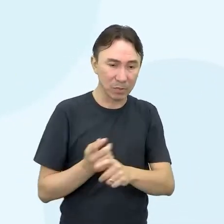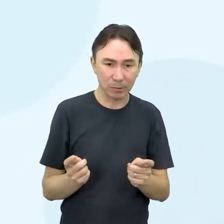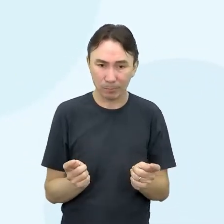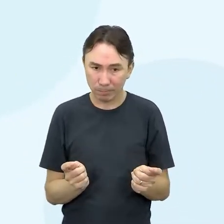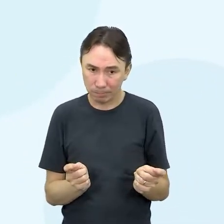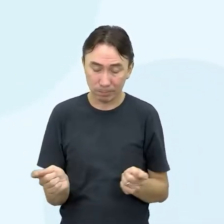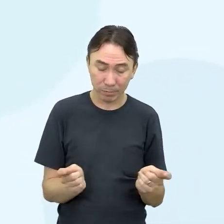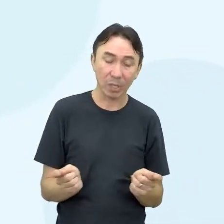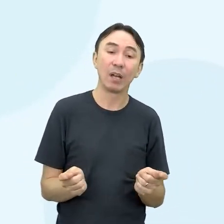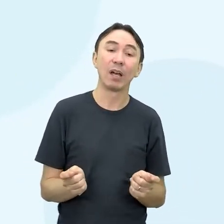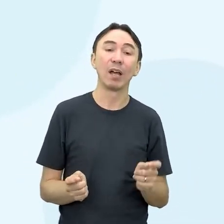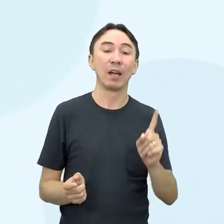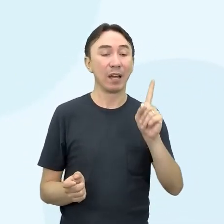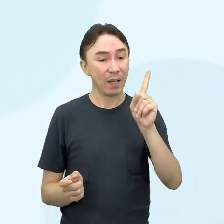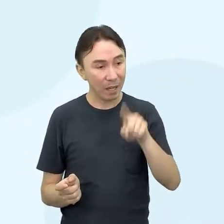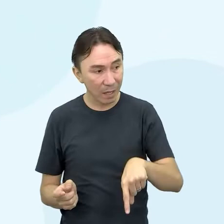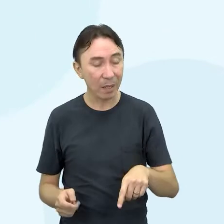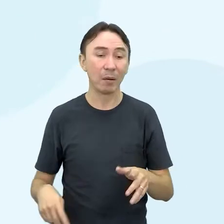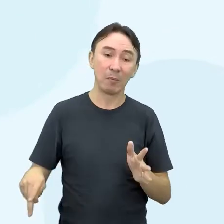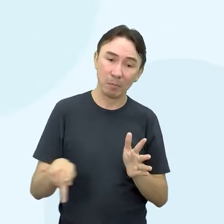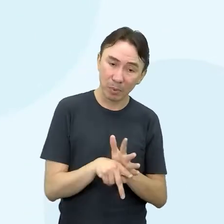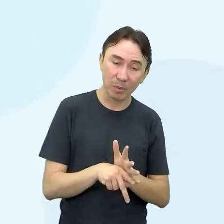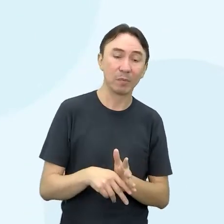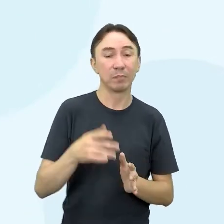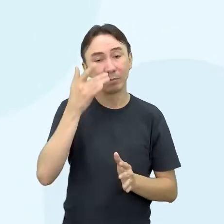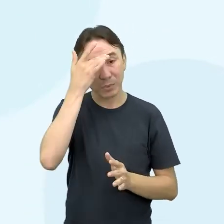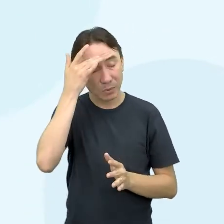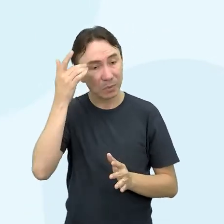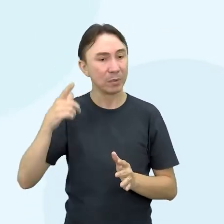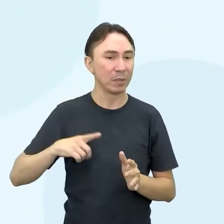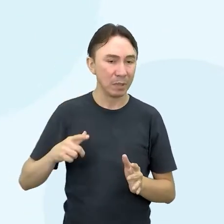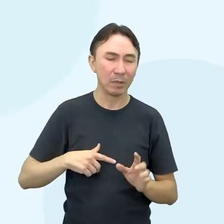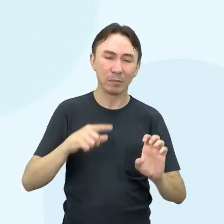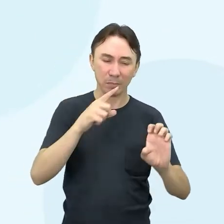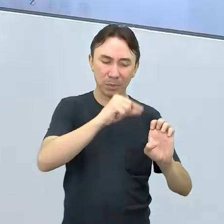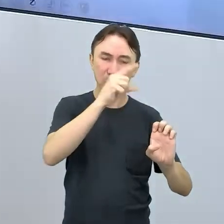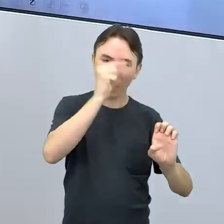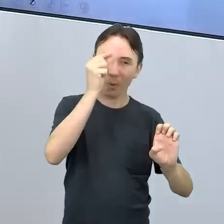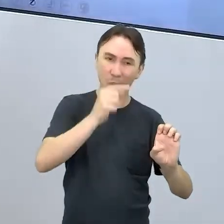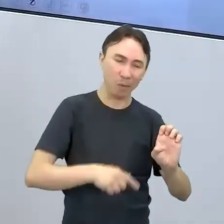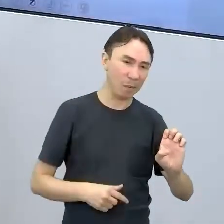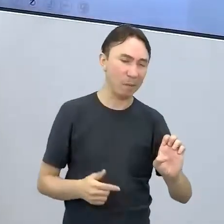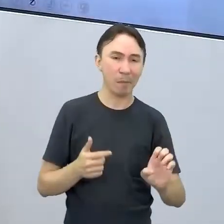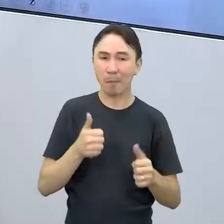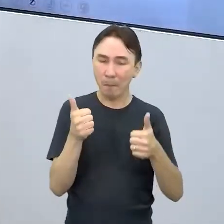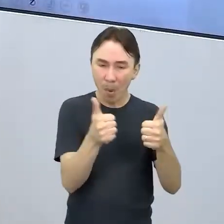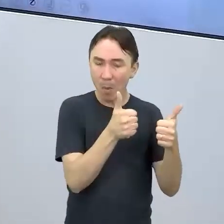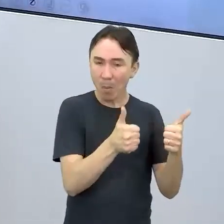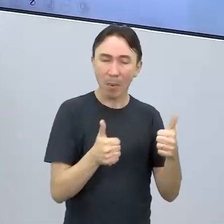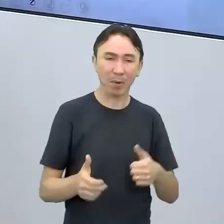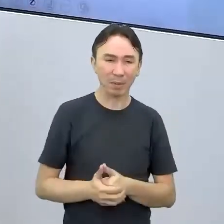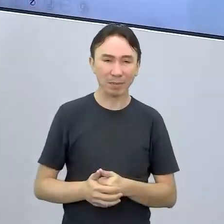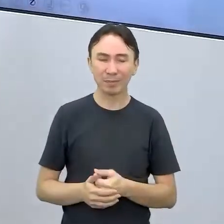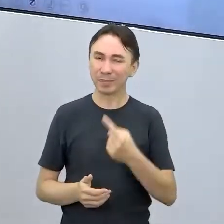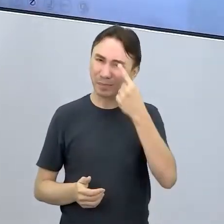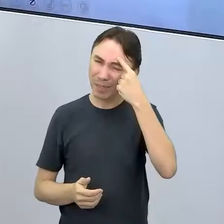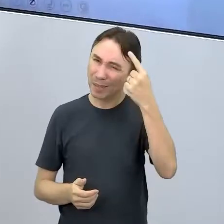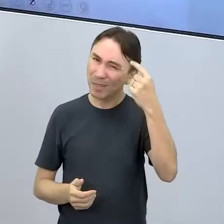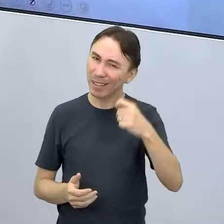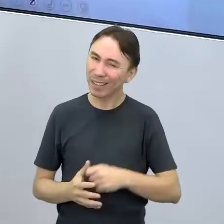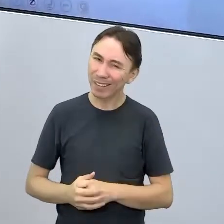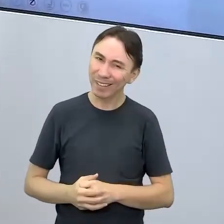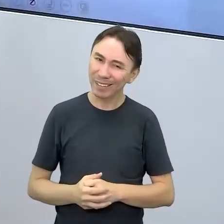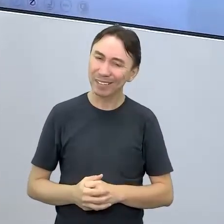domínio das emoções é característica de um empreendedor de sucesso. Vocês lembram lá das características do empreendedor de sucesso?